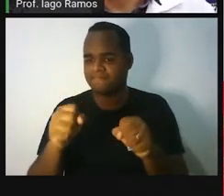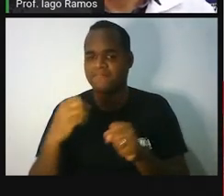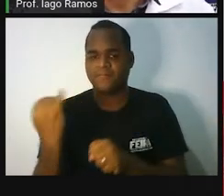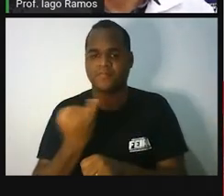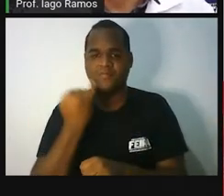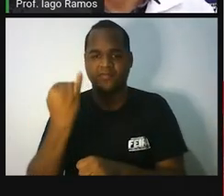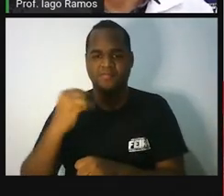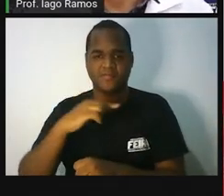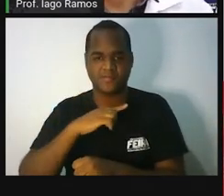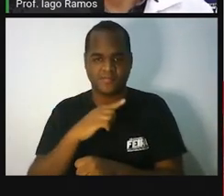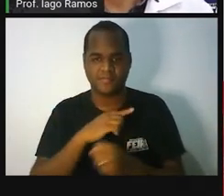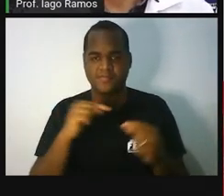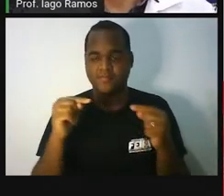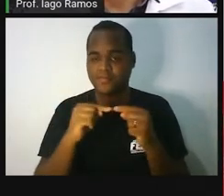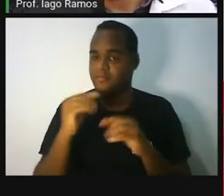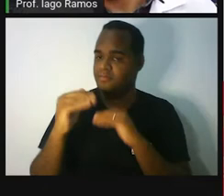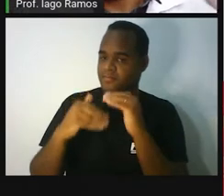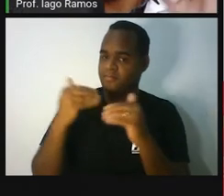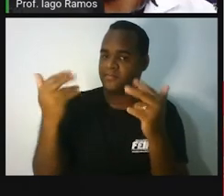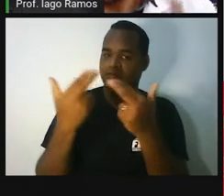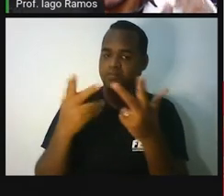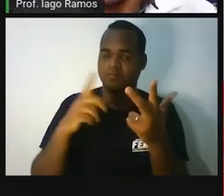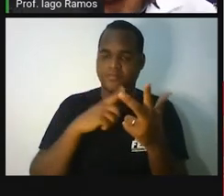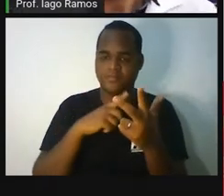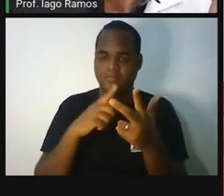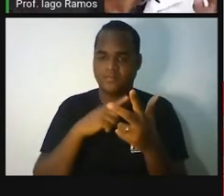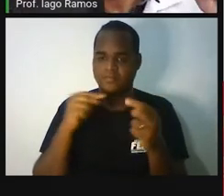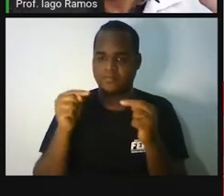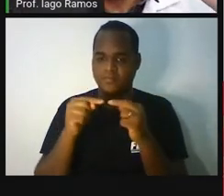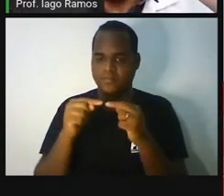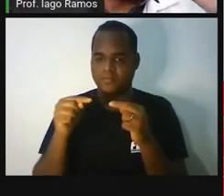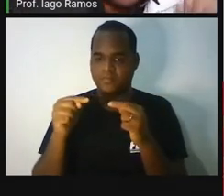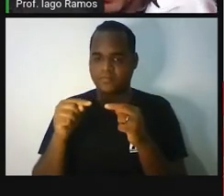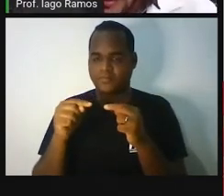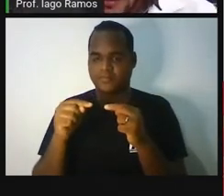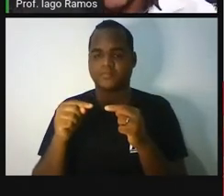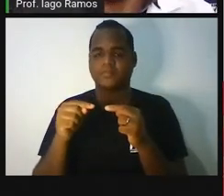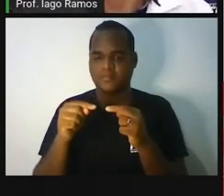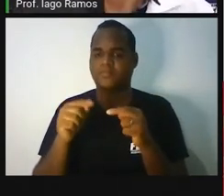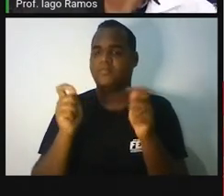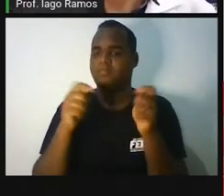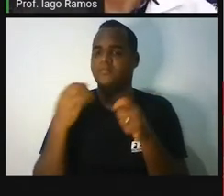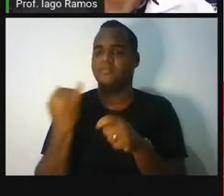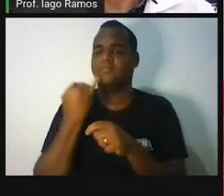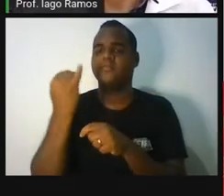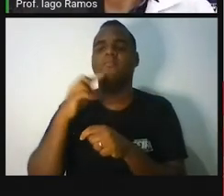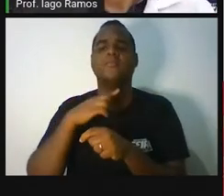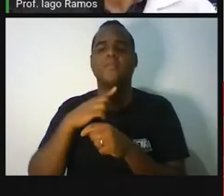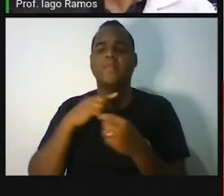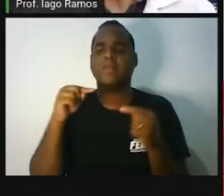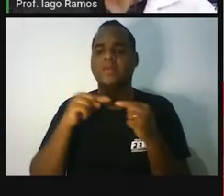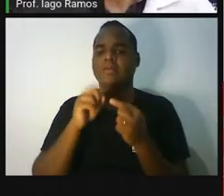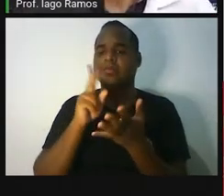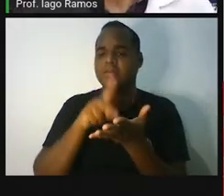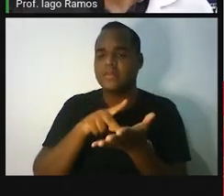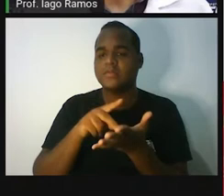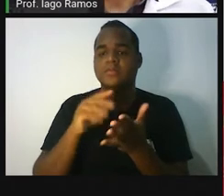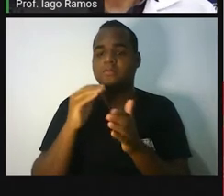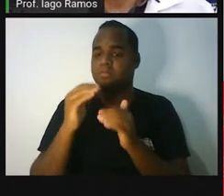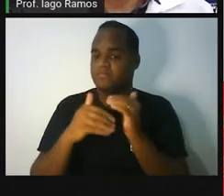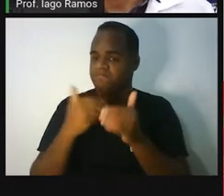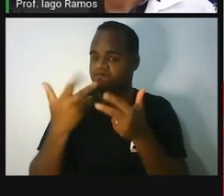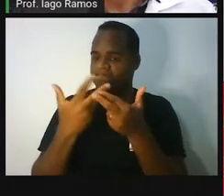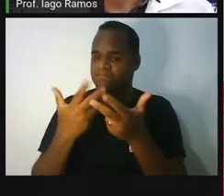objeto para o desenvolvimento da ciência. A balança foi uma importante injeção, é um importante objeto e